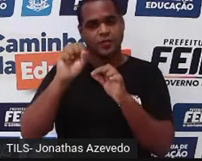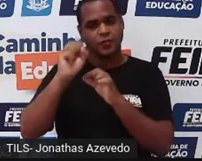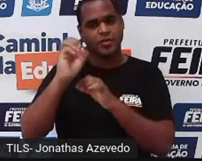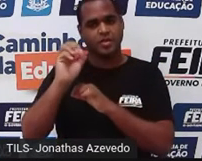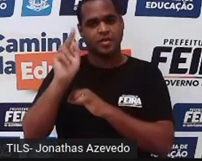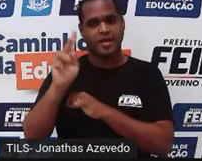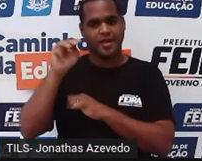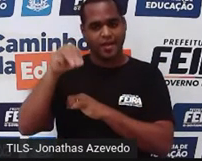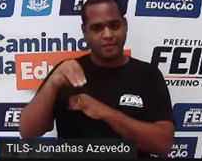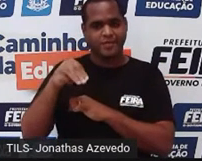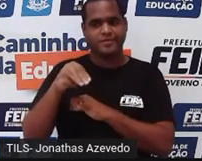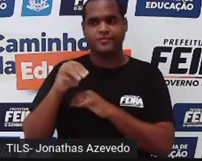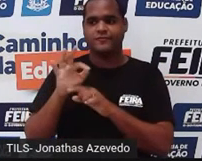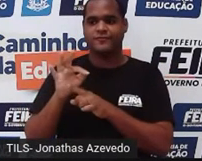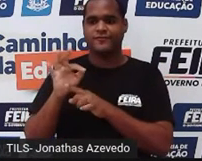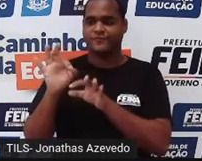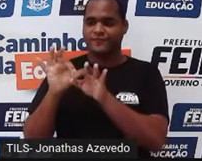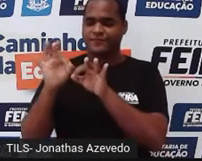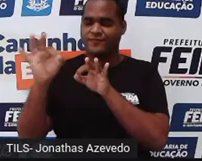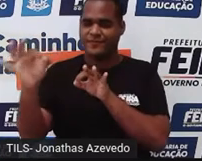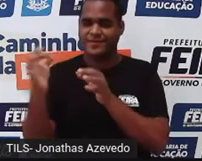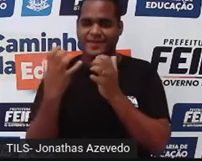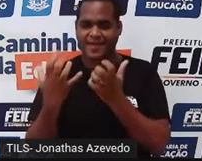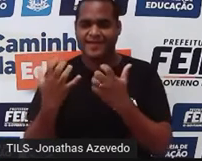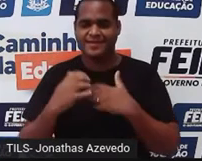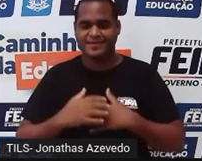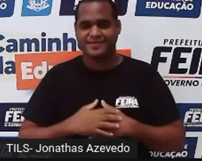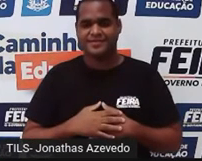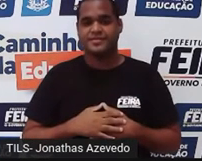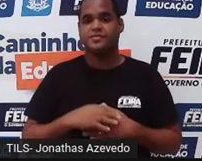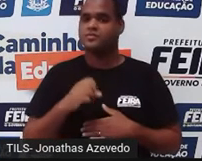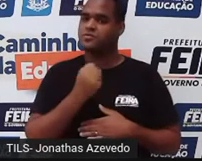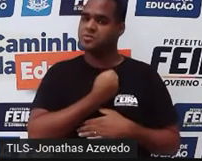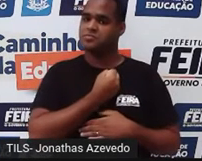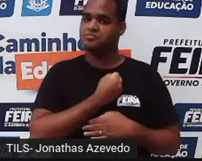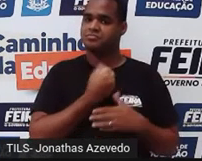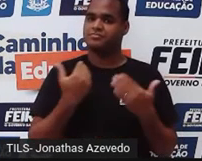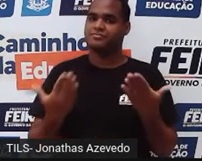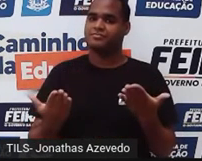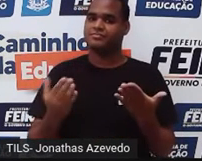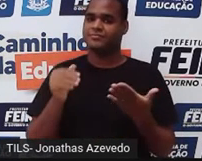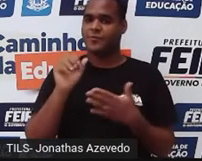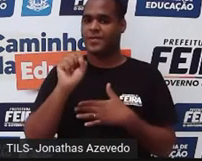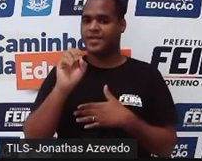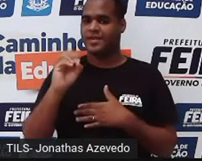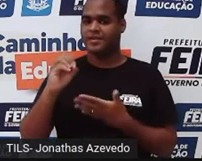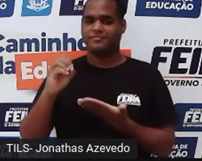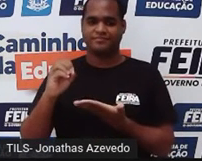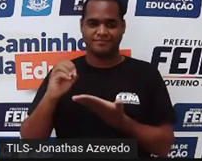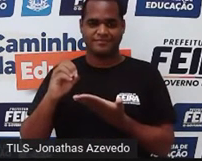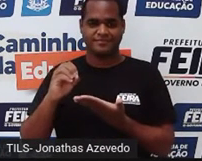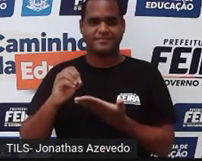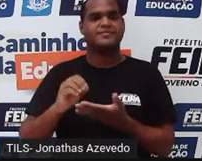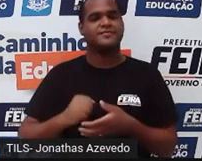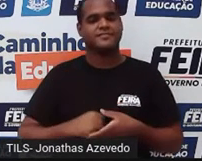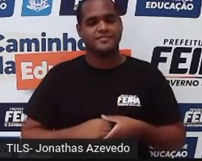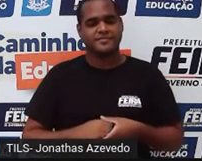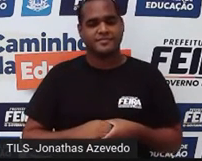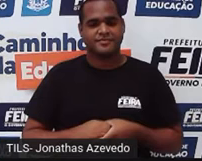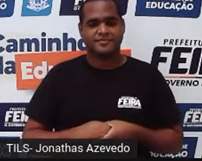80 quilômetros do seu destino. Mais um número. Olha quantos números estão aparecendo nessa situação.